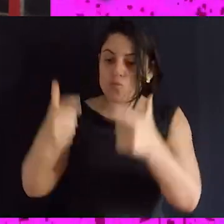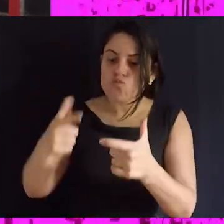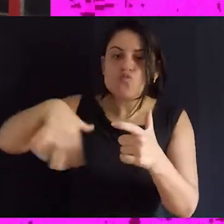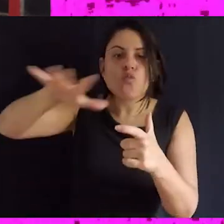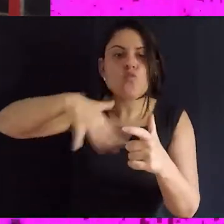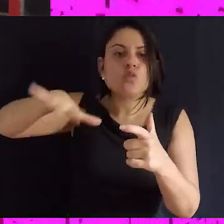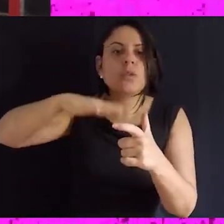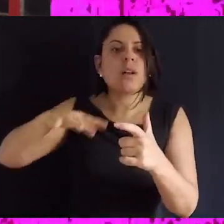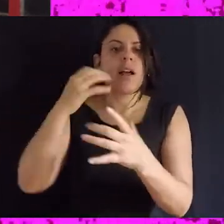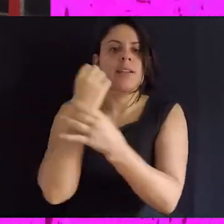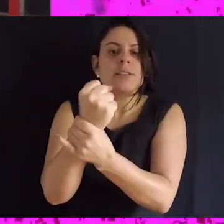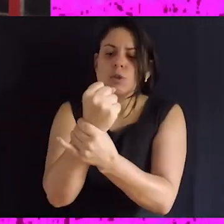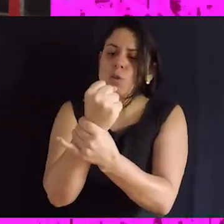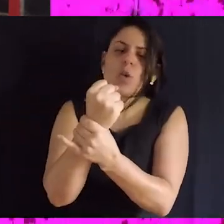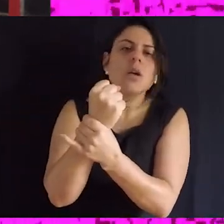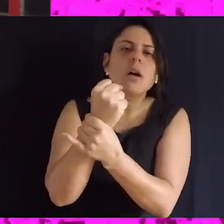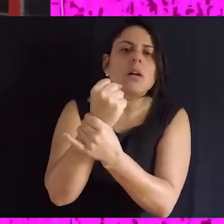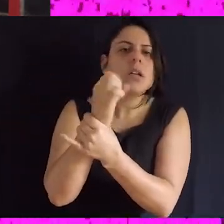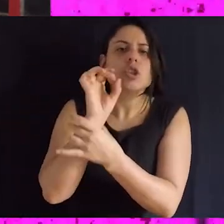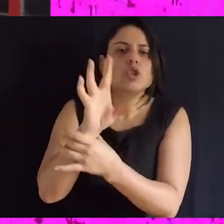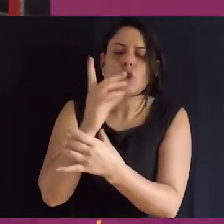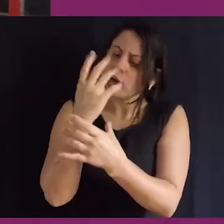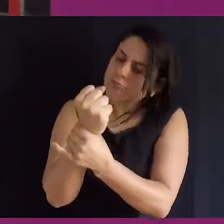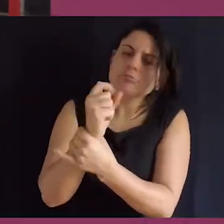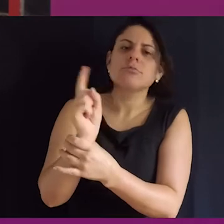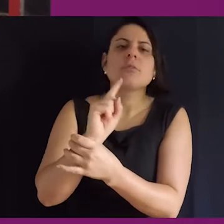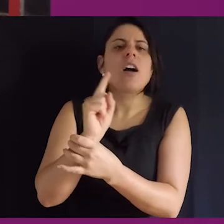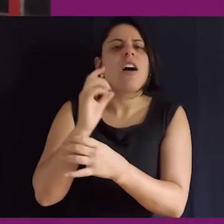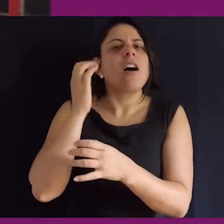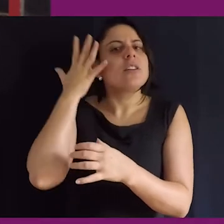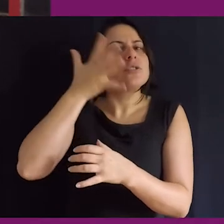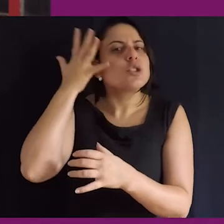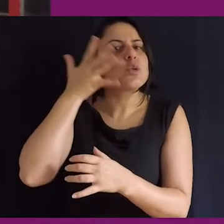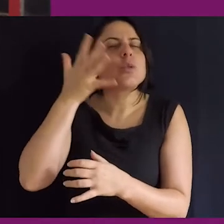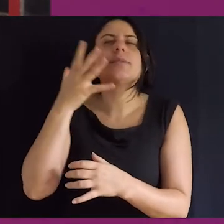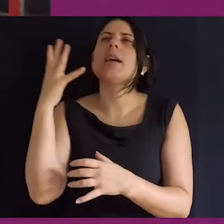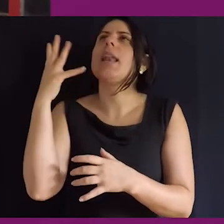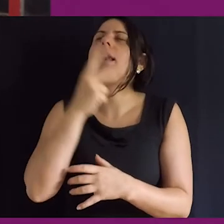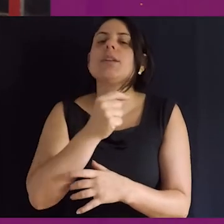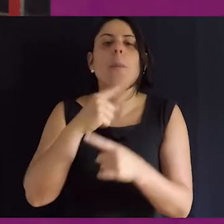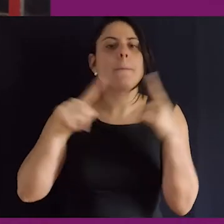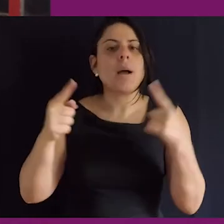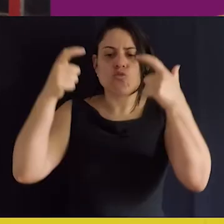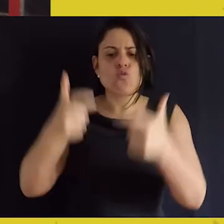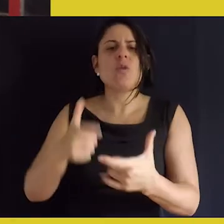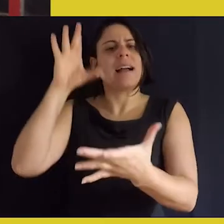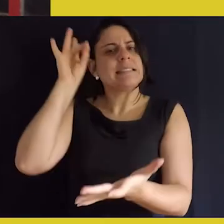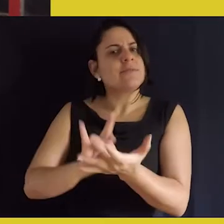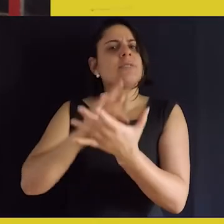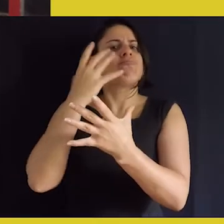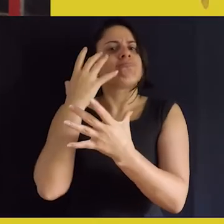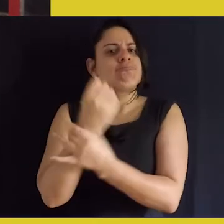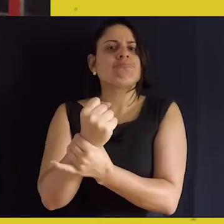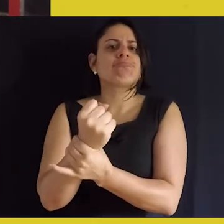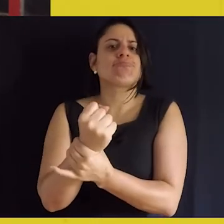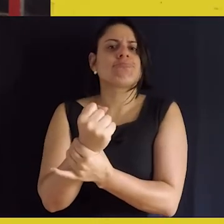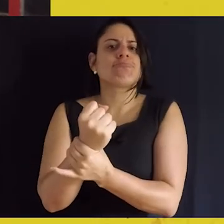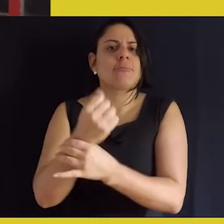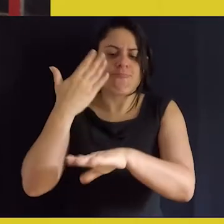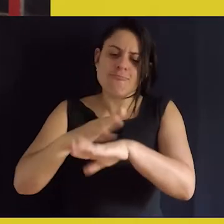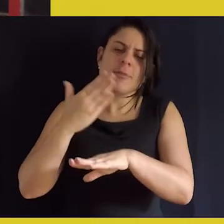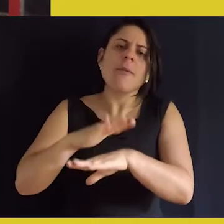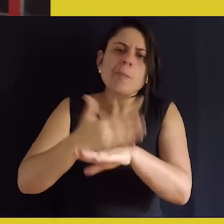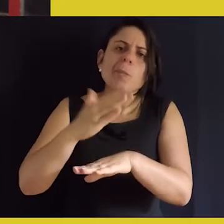eu falo de espaço seguro, eu estou falando de um espaço seguro que seja para além do discurso, né, que às vezes o discurso seria muito bonito. Mas a gente